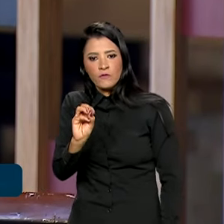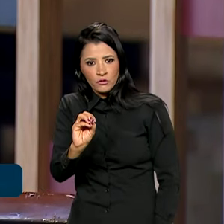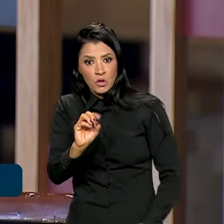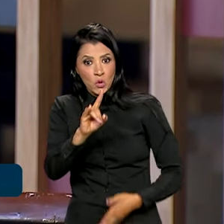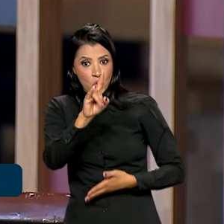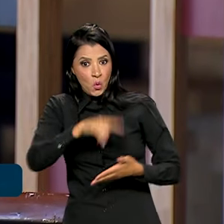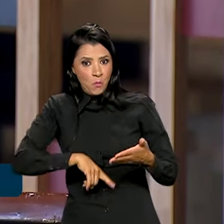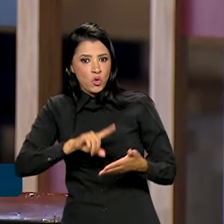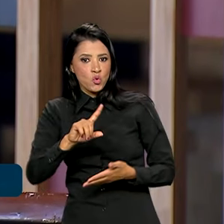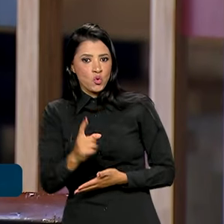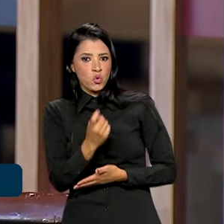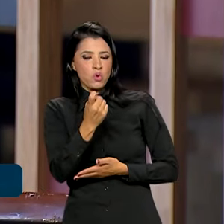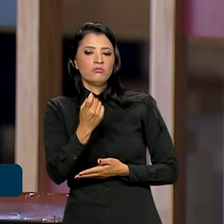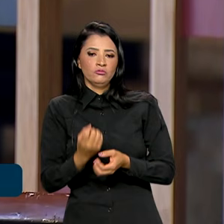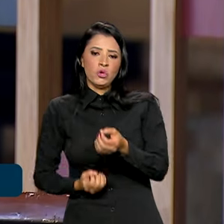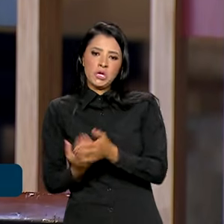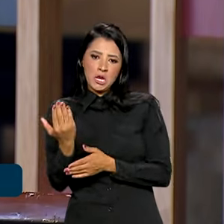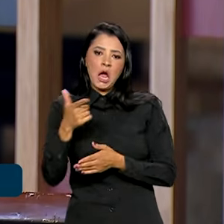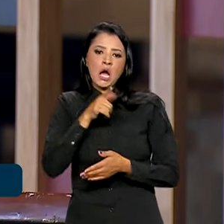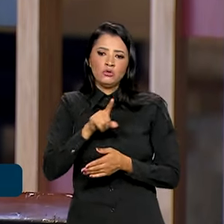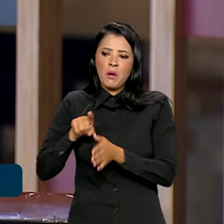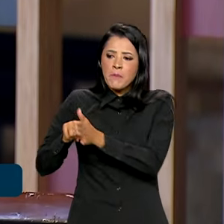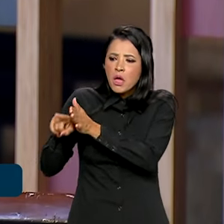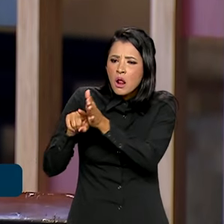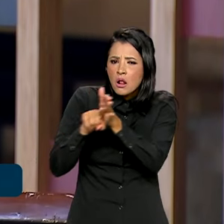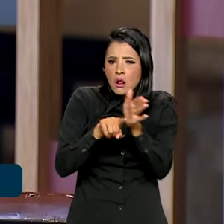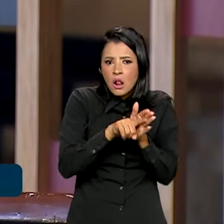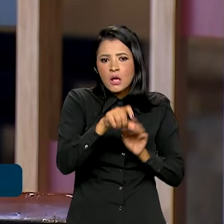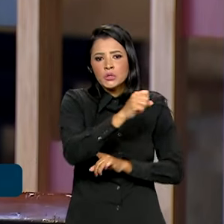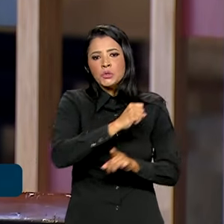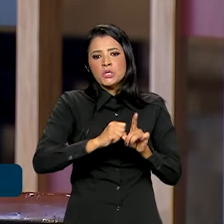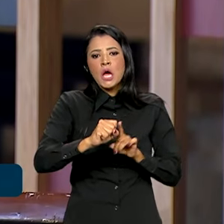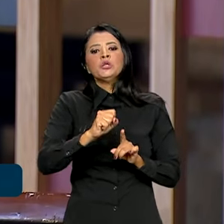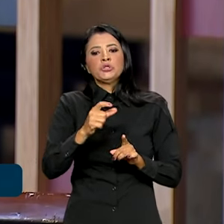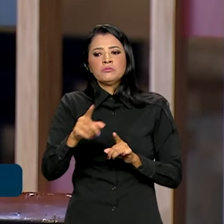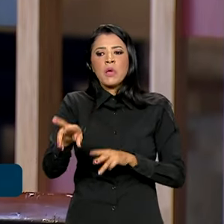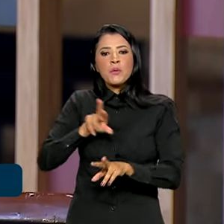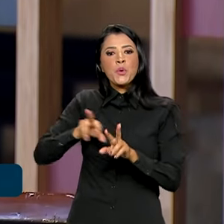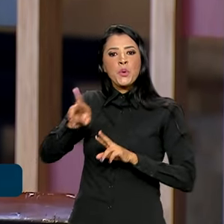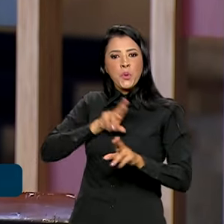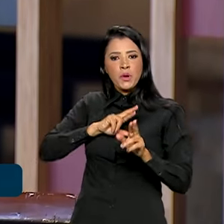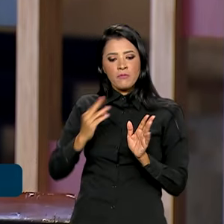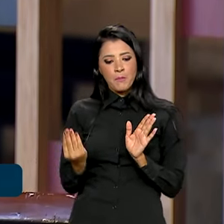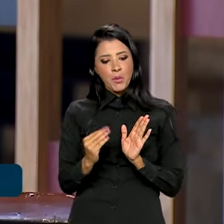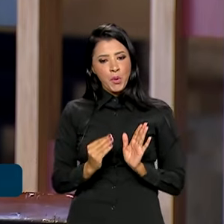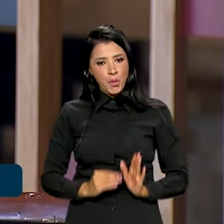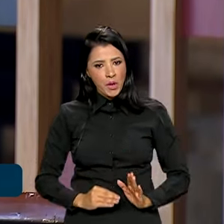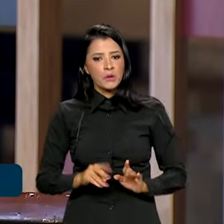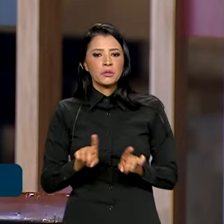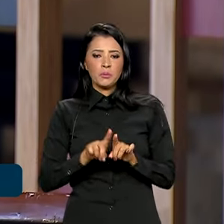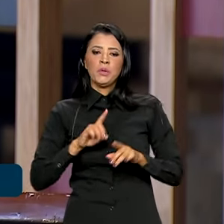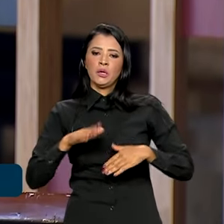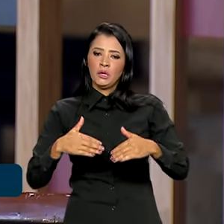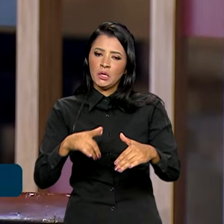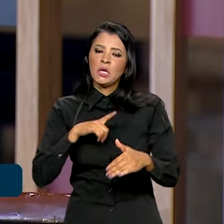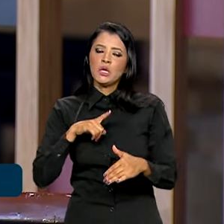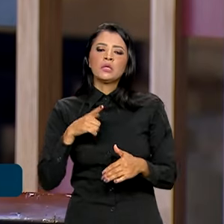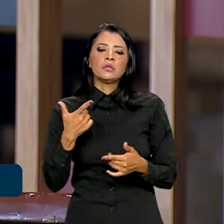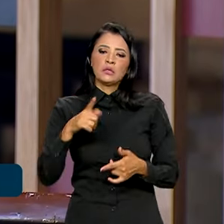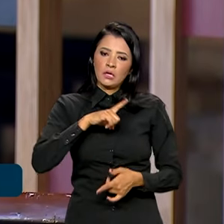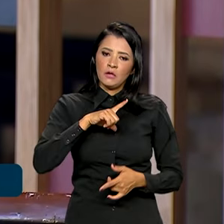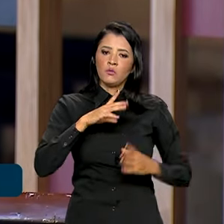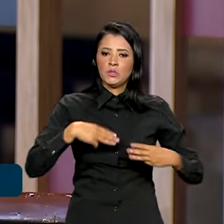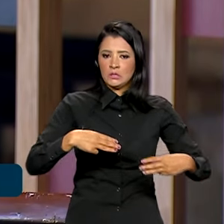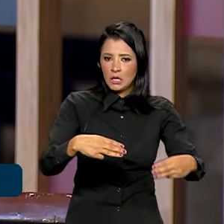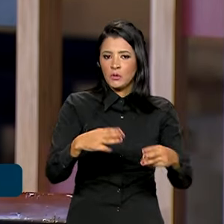elaborado com base em amplas consultas à sociedade civil, em processo que envolveu o Ministério das Relações Exteriores,